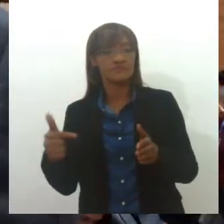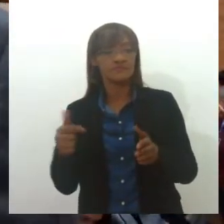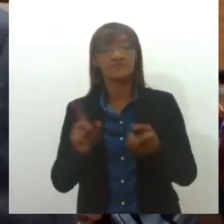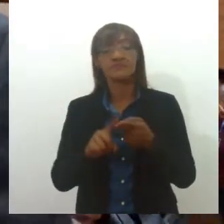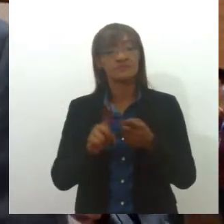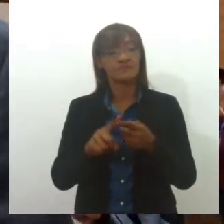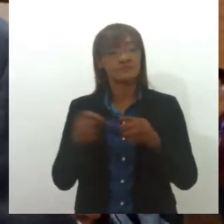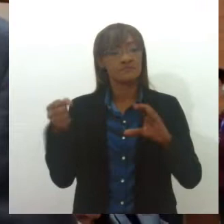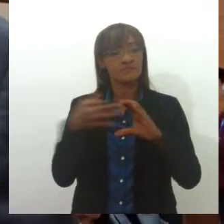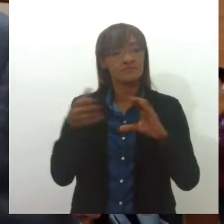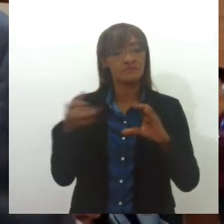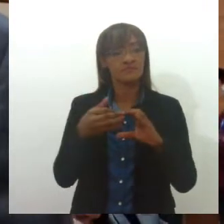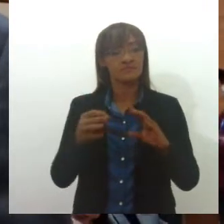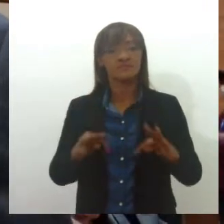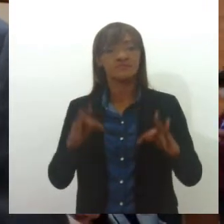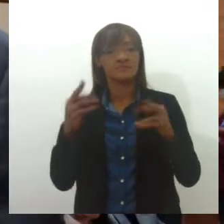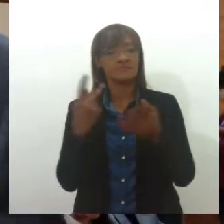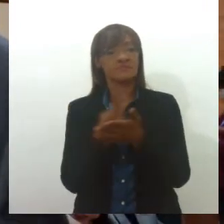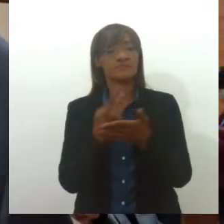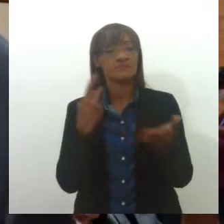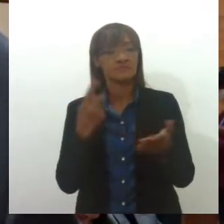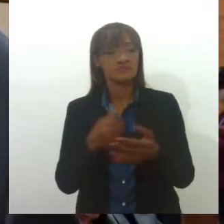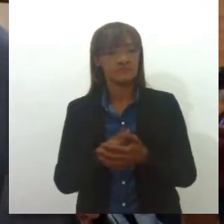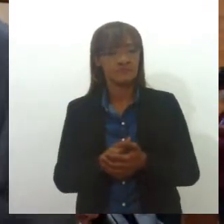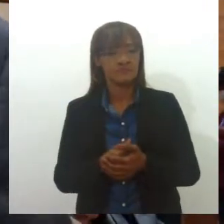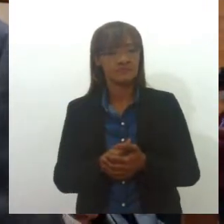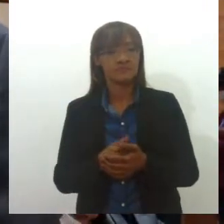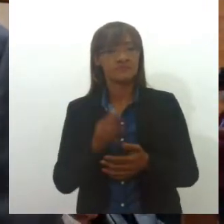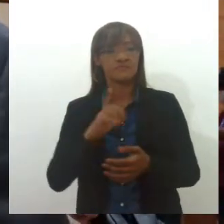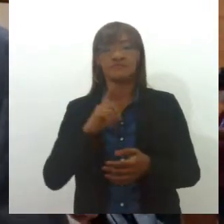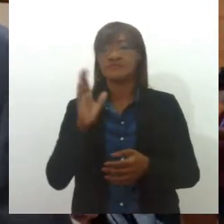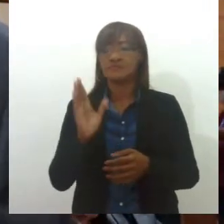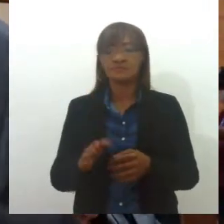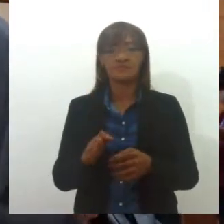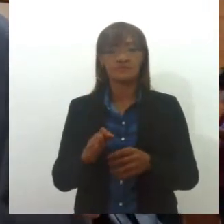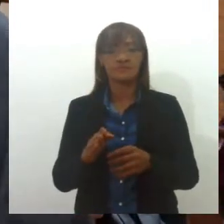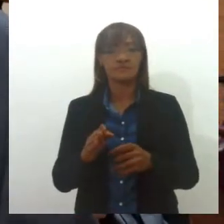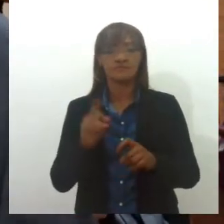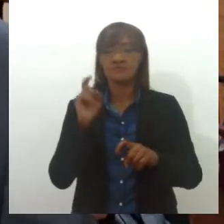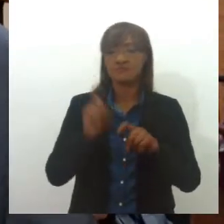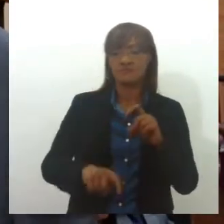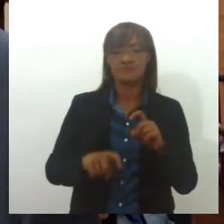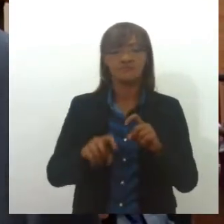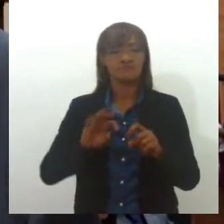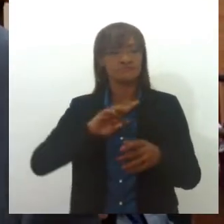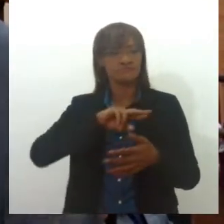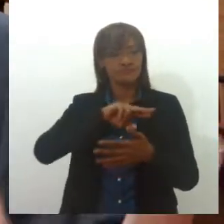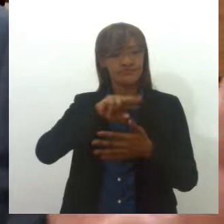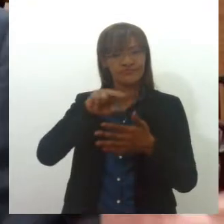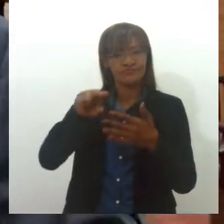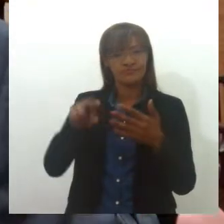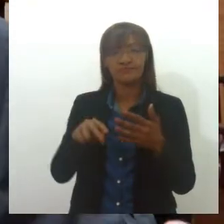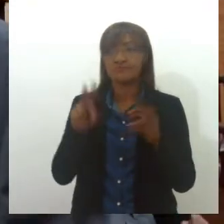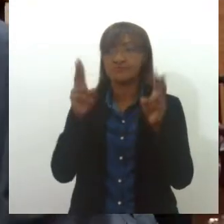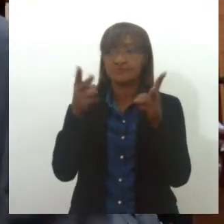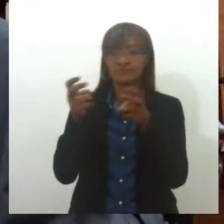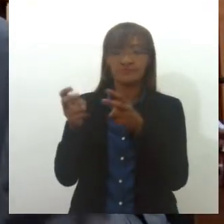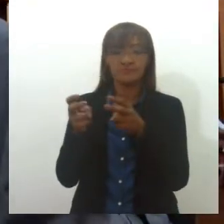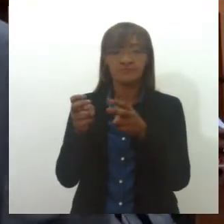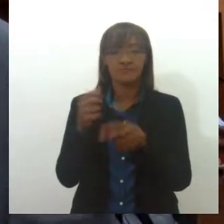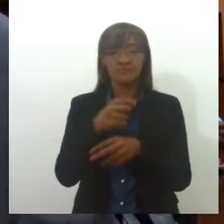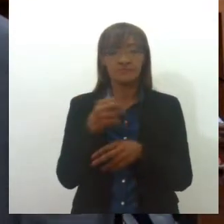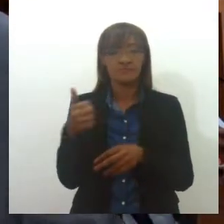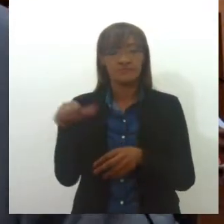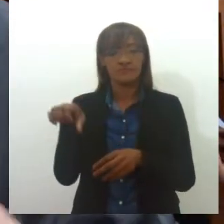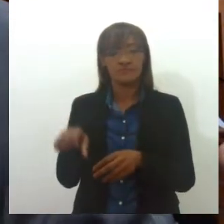dados de abuso sexual, importunação, assédio sexual, estupro e estupro de vulnerável. A gente verificou que em 2019 o